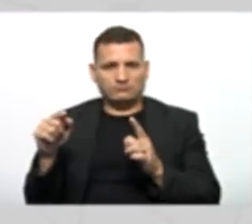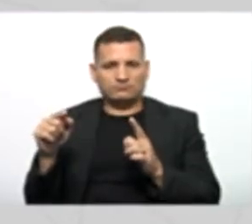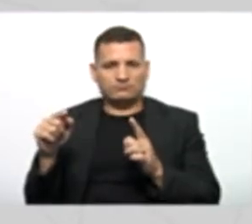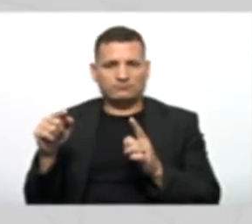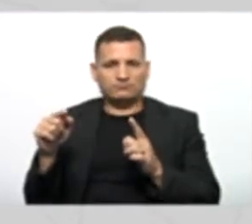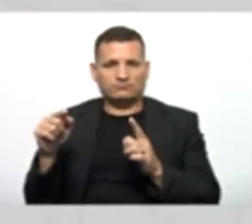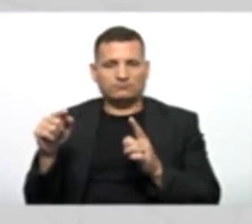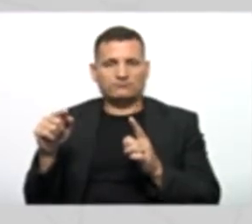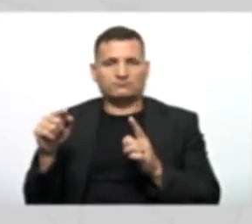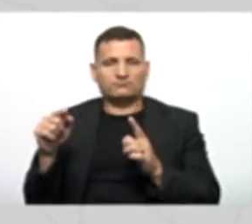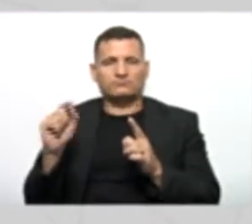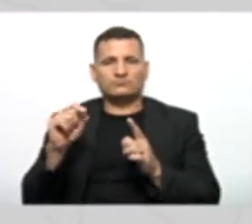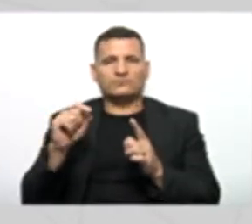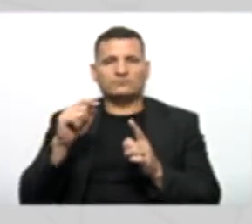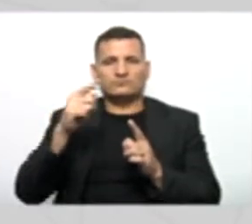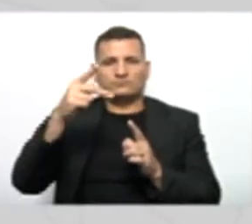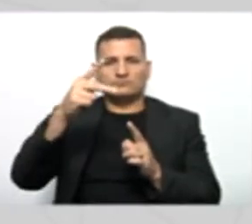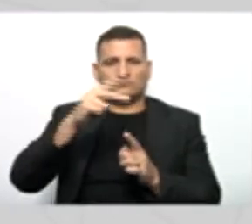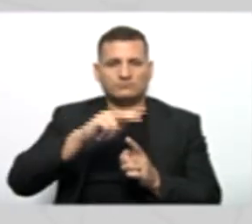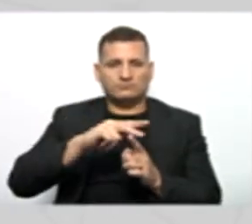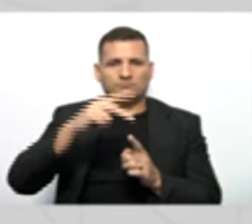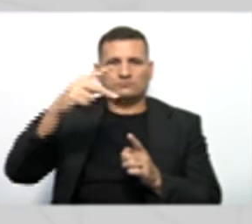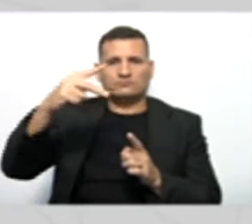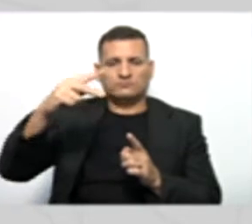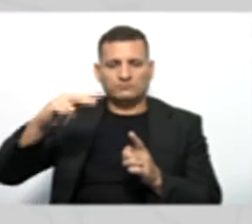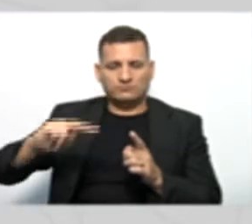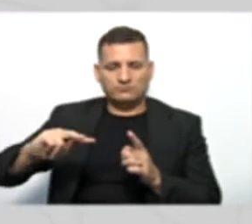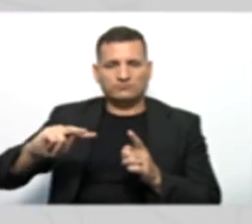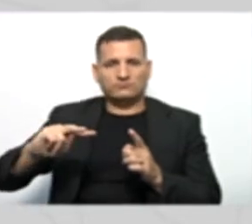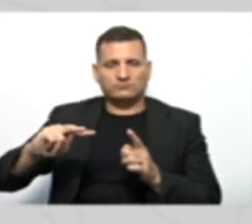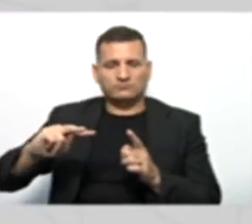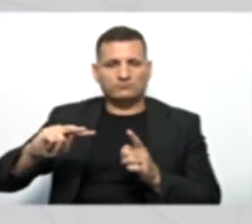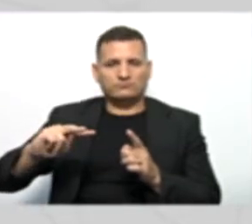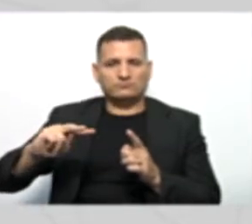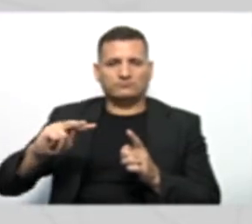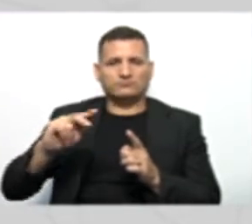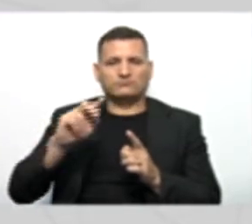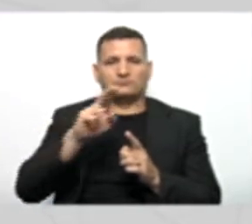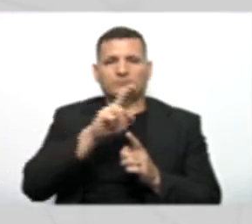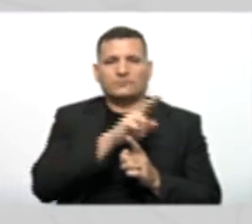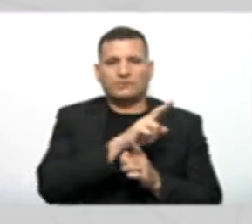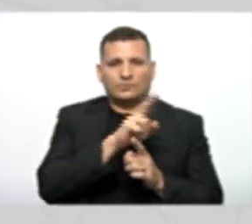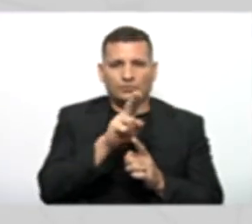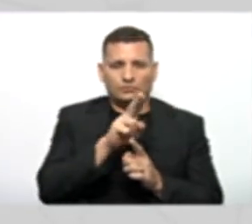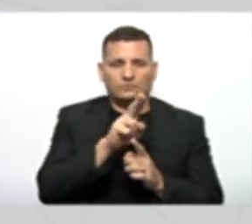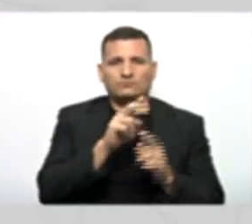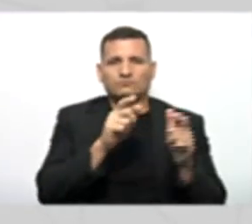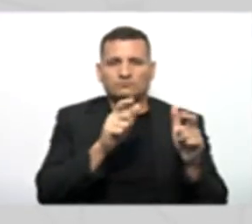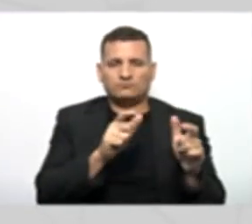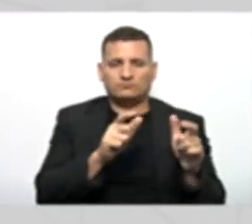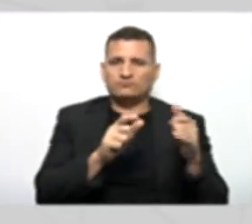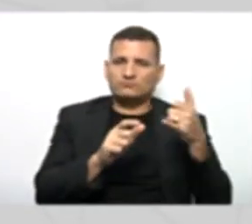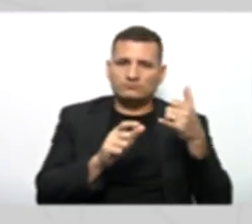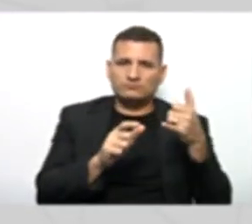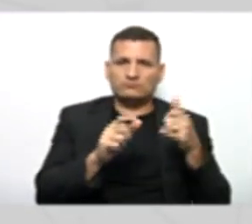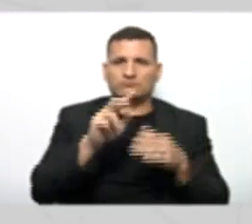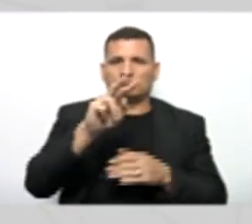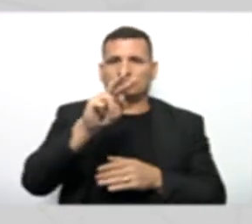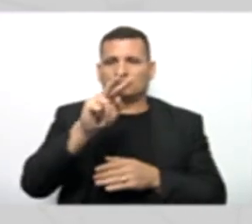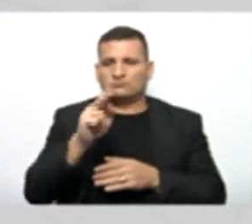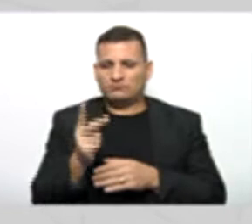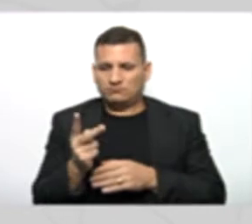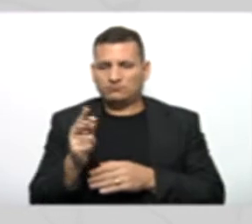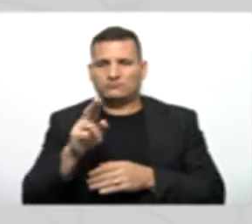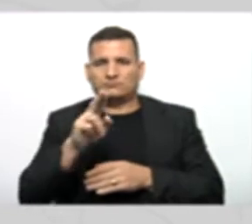da classe pessoa, que é nome, endereço e telefone, RG, CPF e data de nascimento. E para pessoa jurídica,